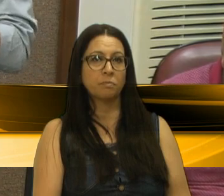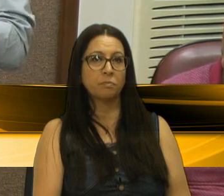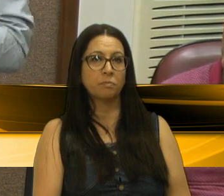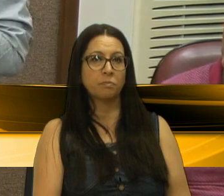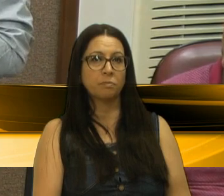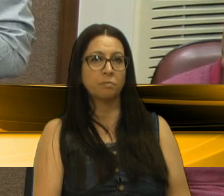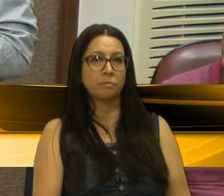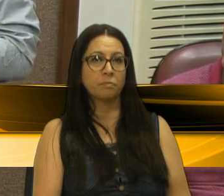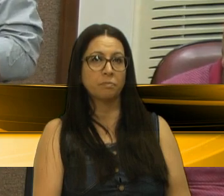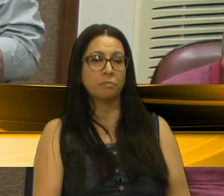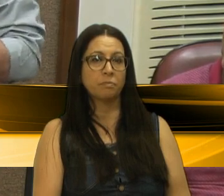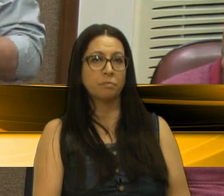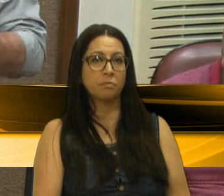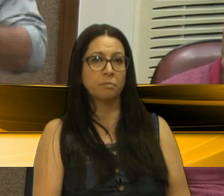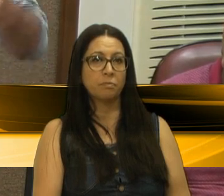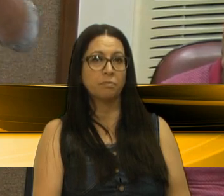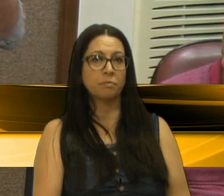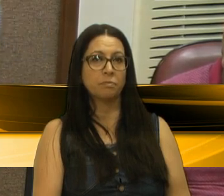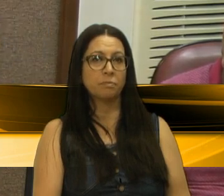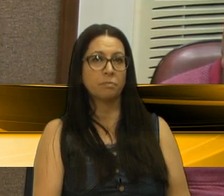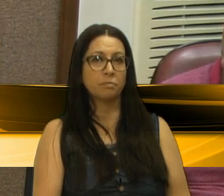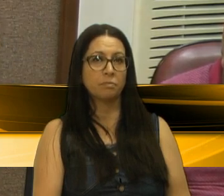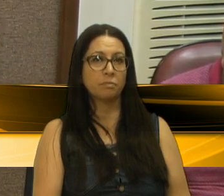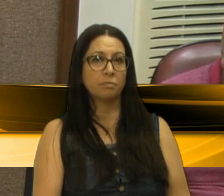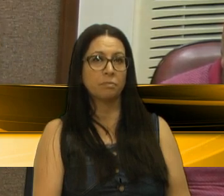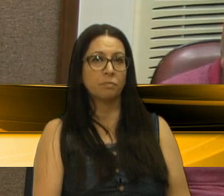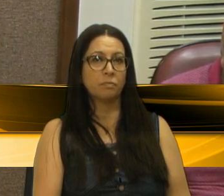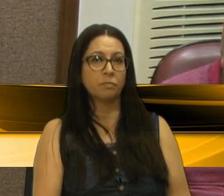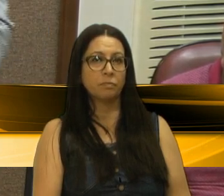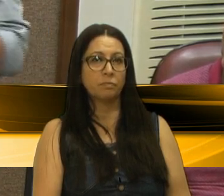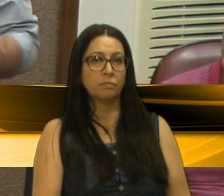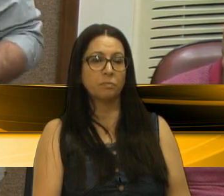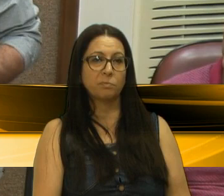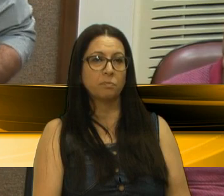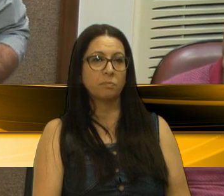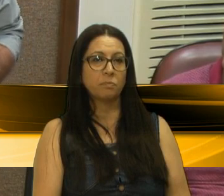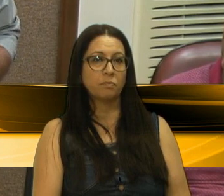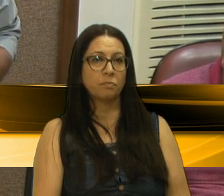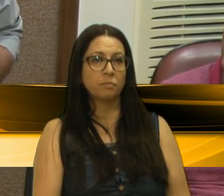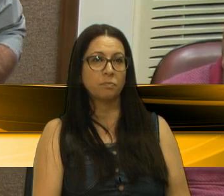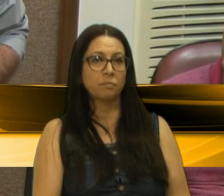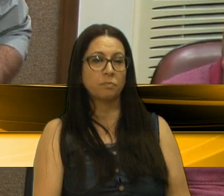num hospital, por exemplo, para consultar um médico.